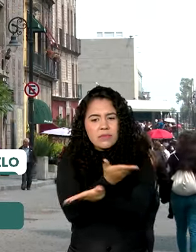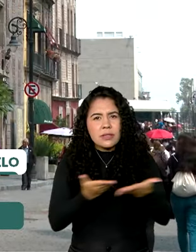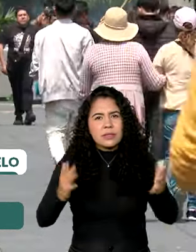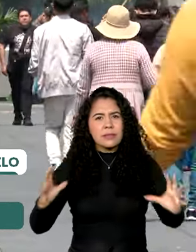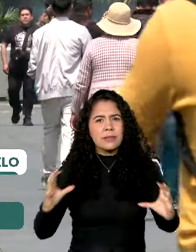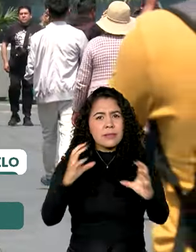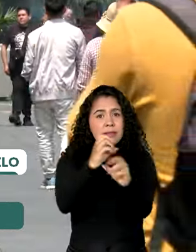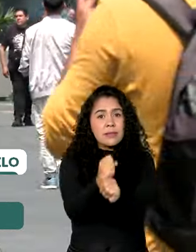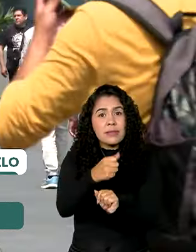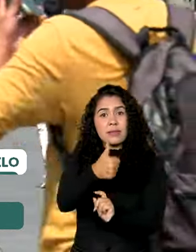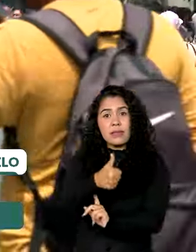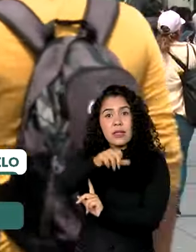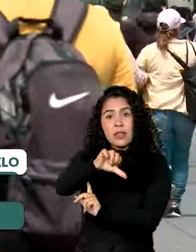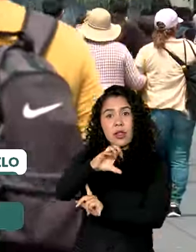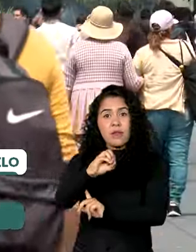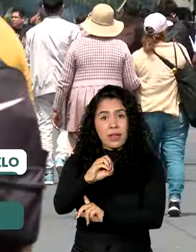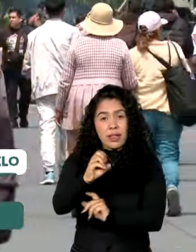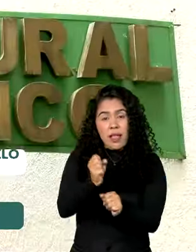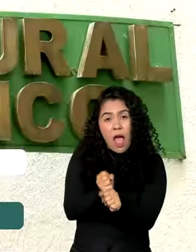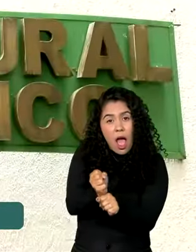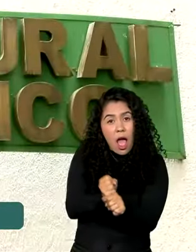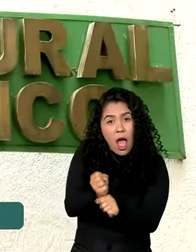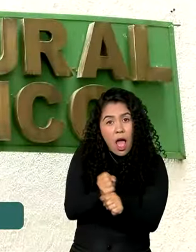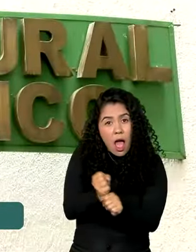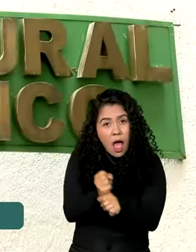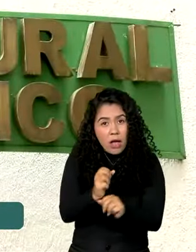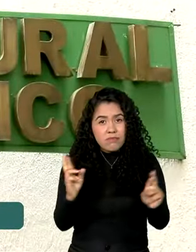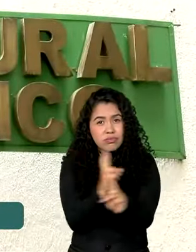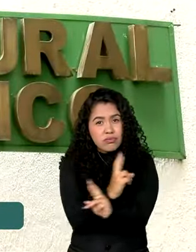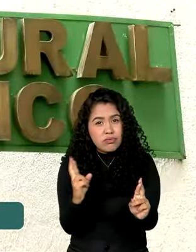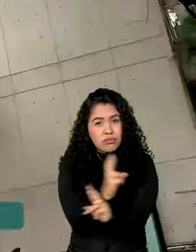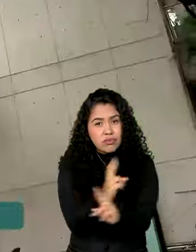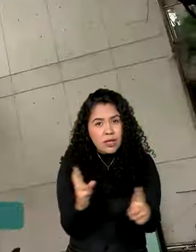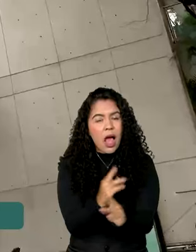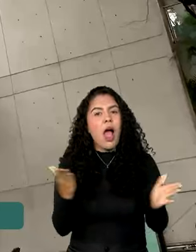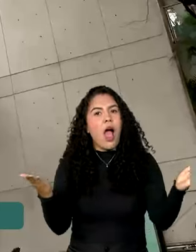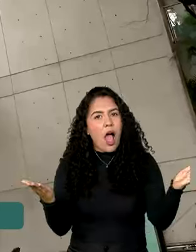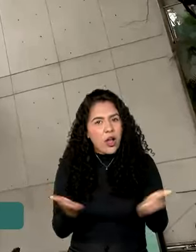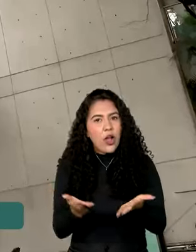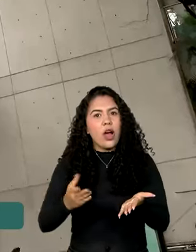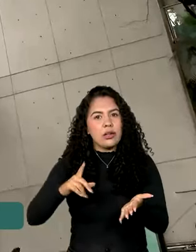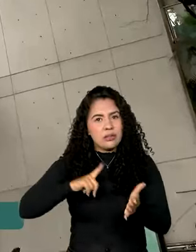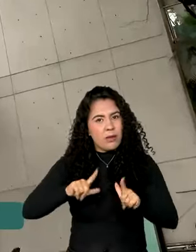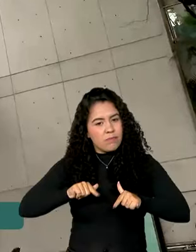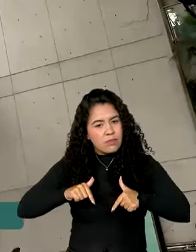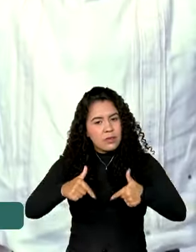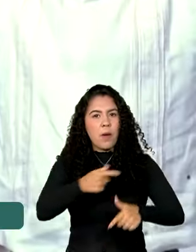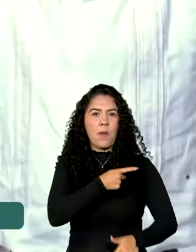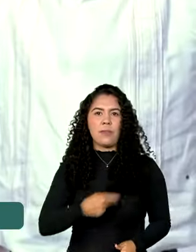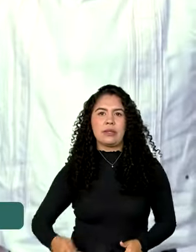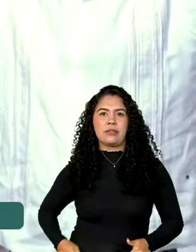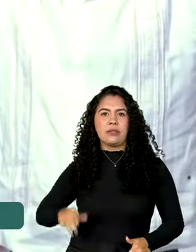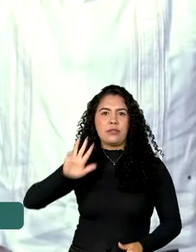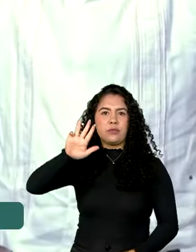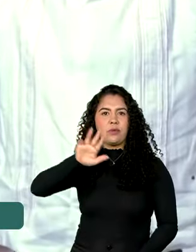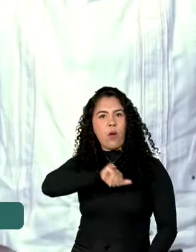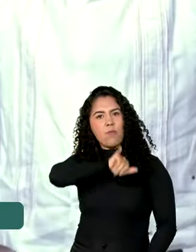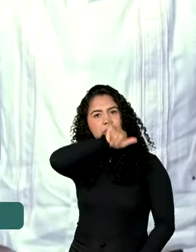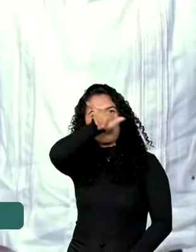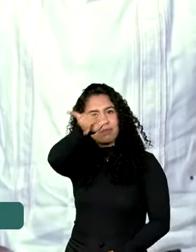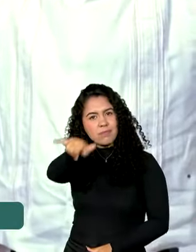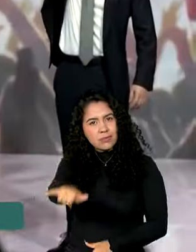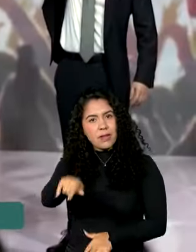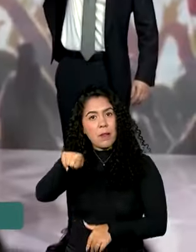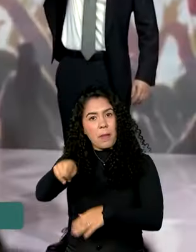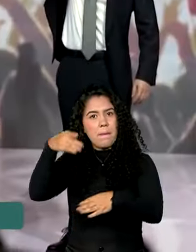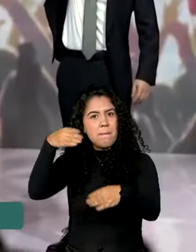anos de relações diplomáticas. E agora serão reforçados com a presença do presidente Lula na posse da presidente